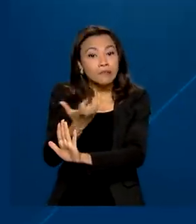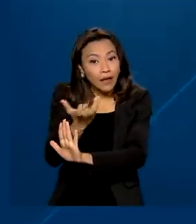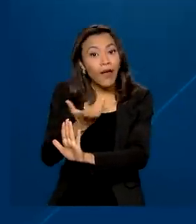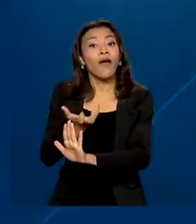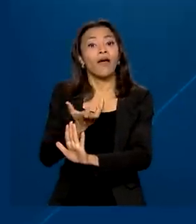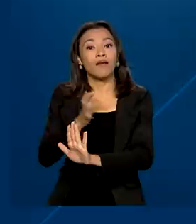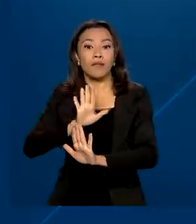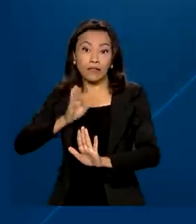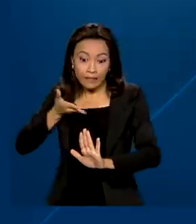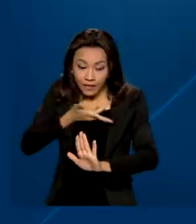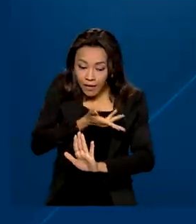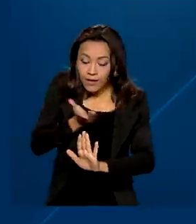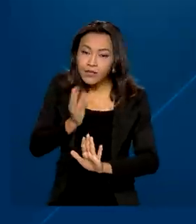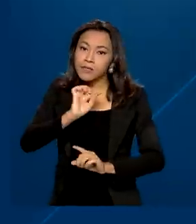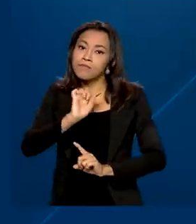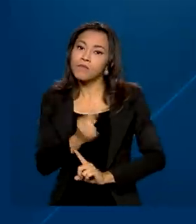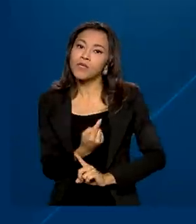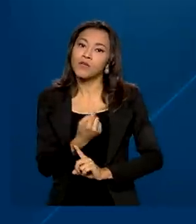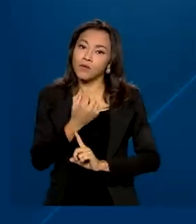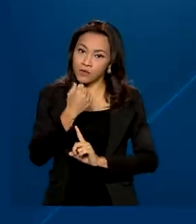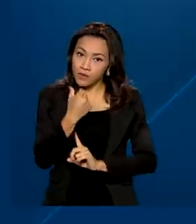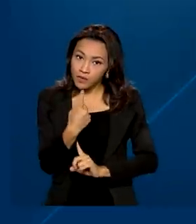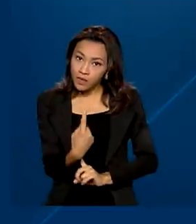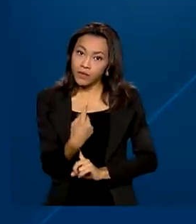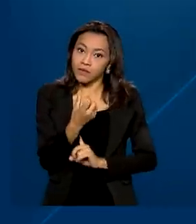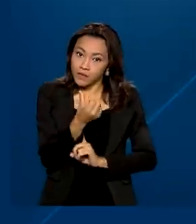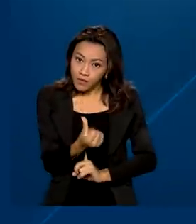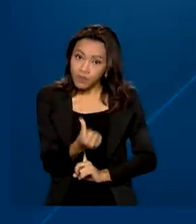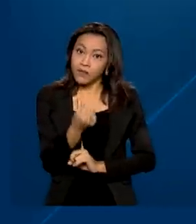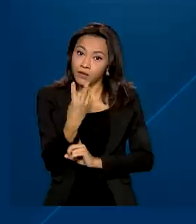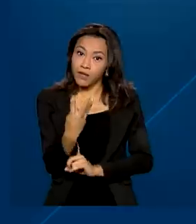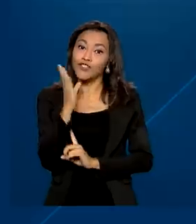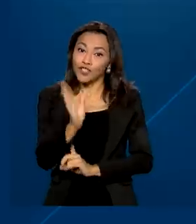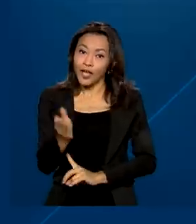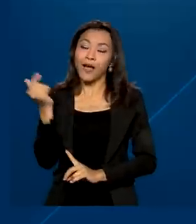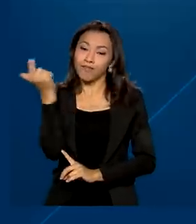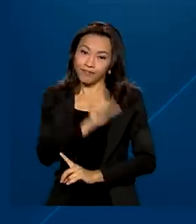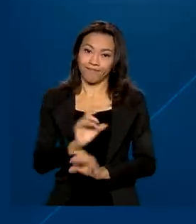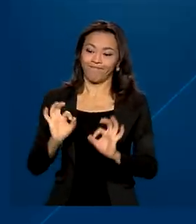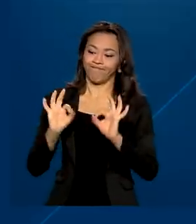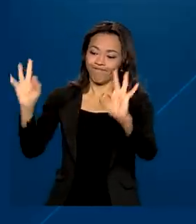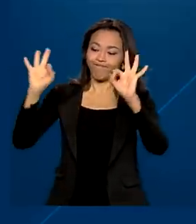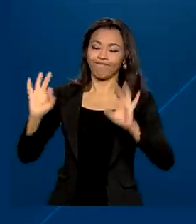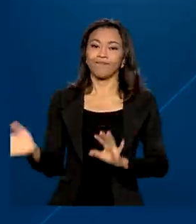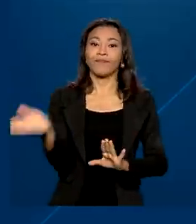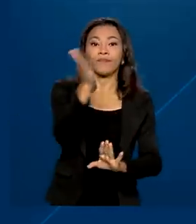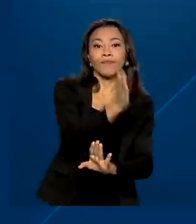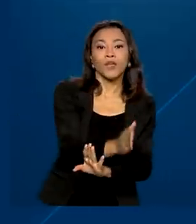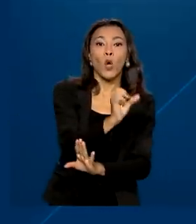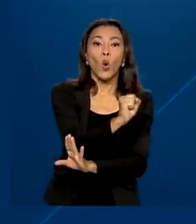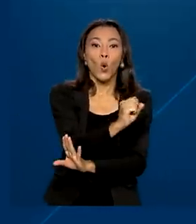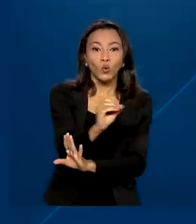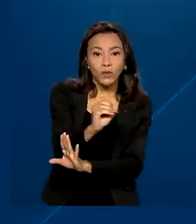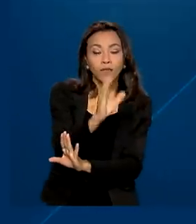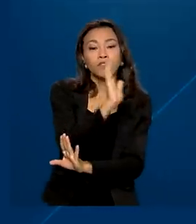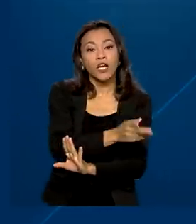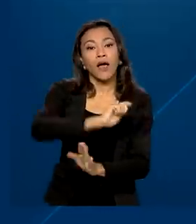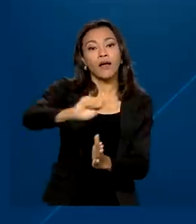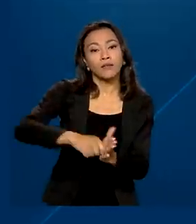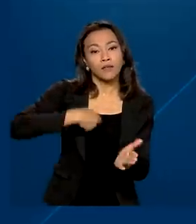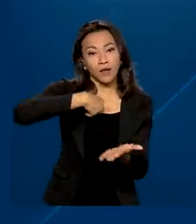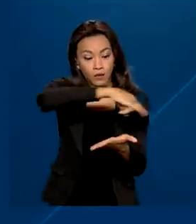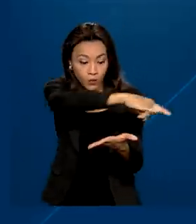-lo. Desses, 1.163 já foram qualificados e cerca de 800 já assinaram o documento de